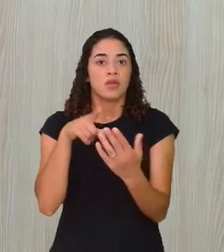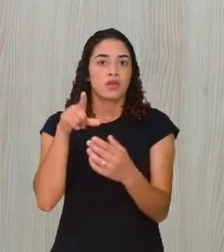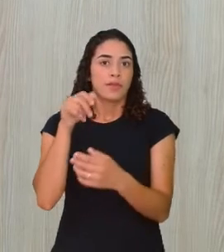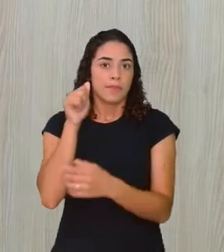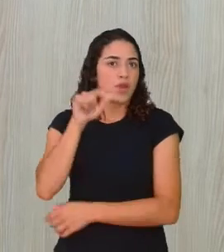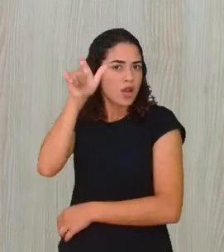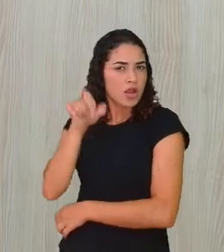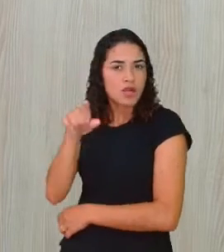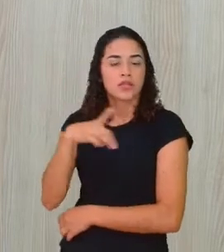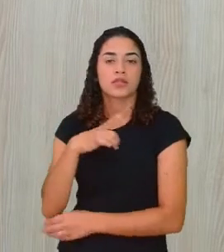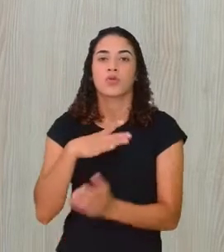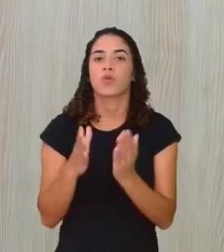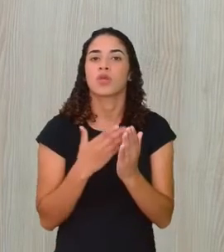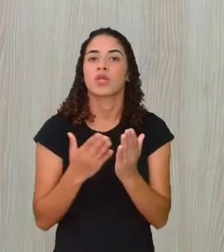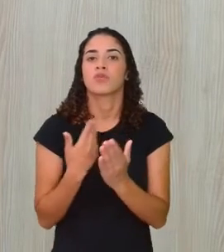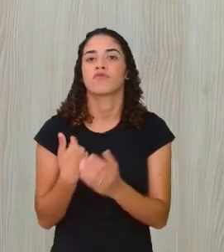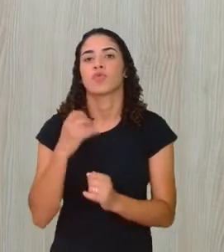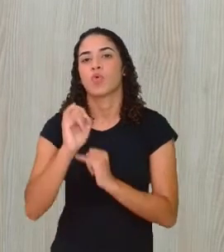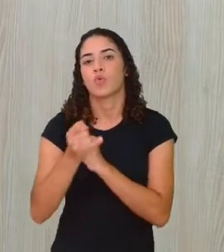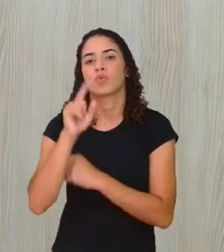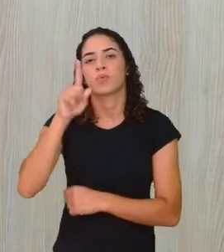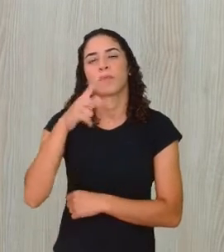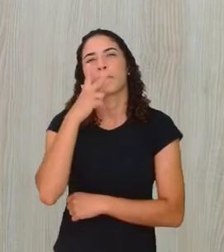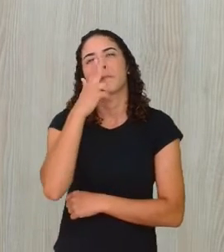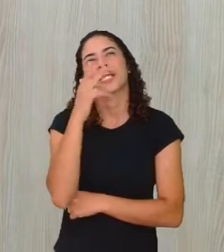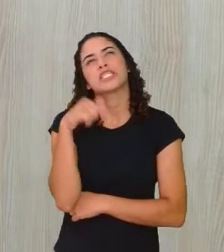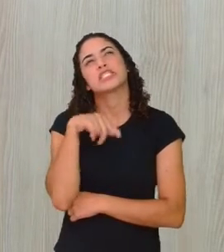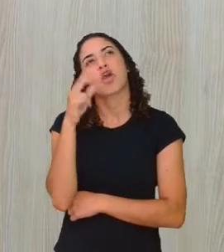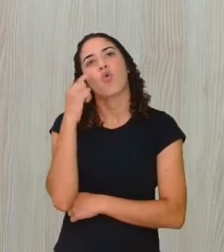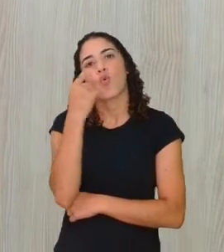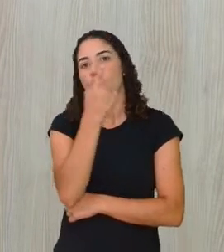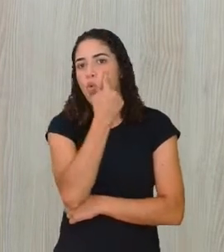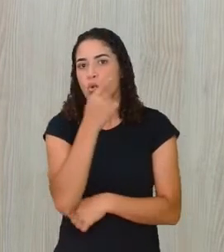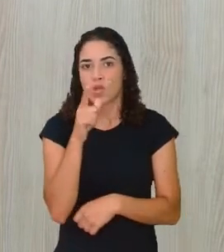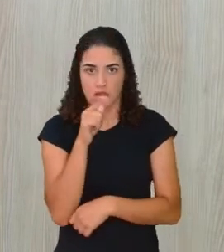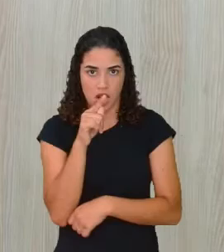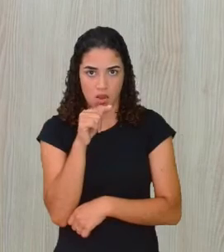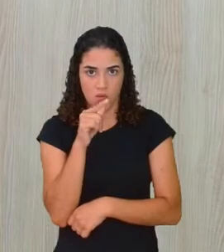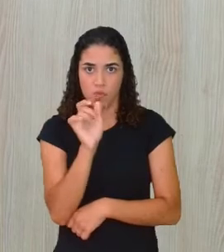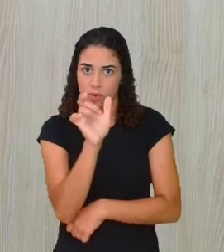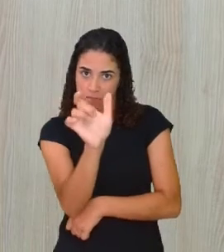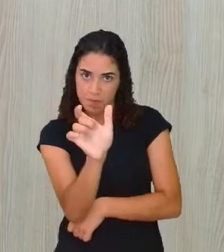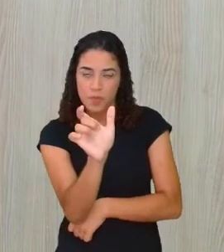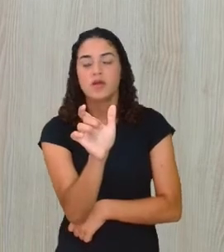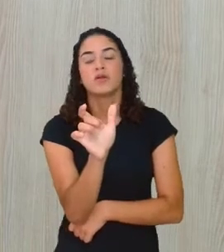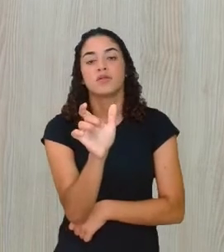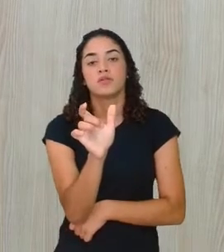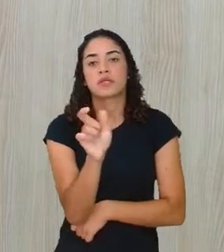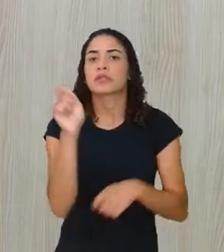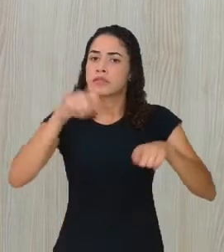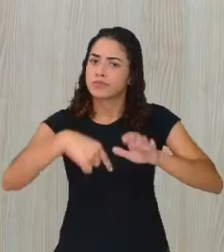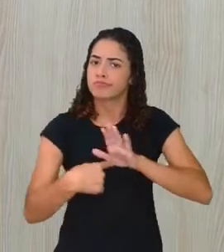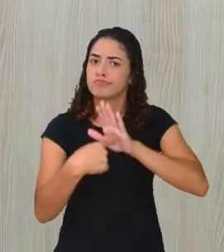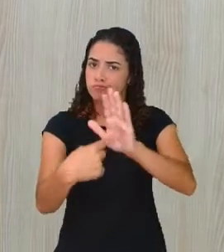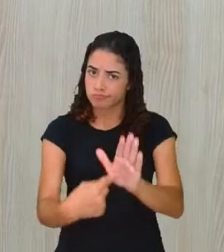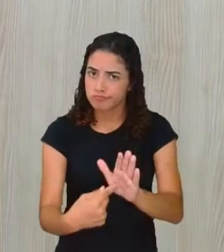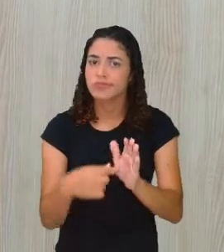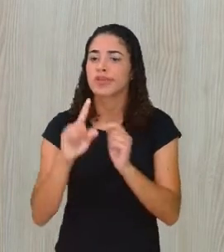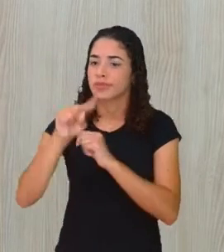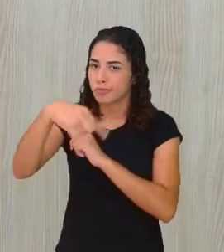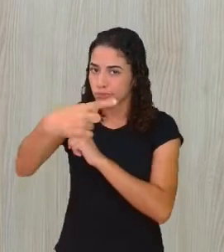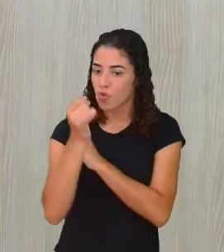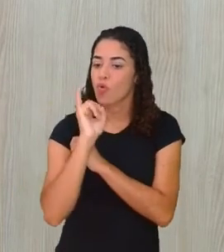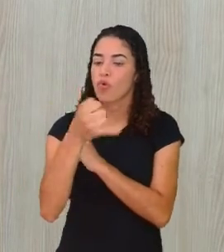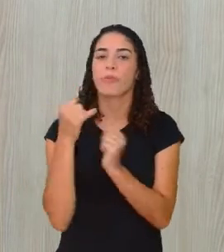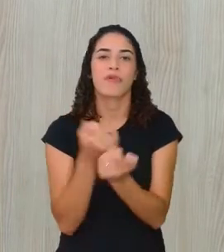incrível, que é Olhos d'Água. Então, se vocês quiserem, a pode trazer, né, para o professor Adriano, um conto, talvez, depois.